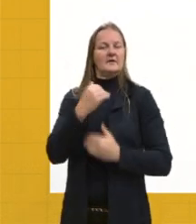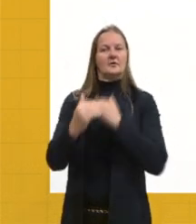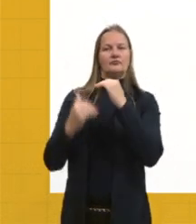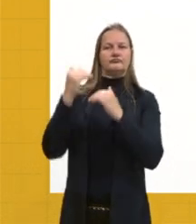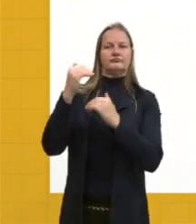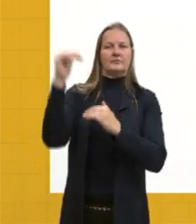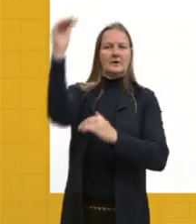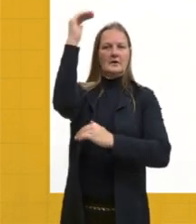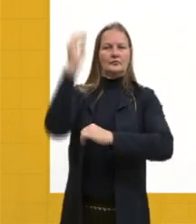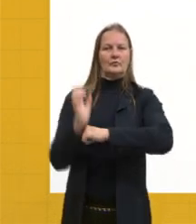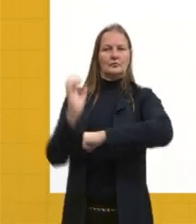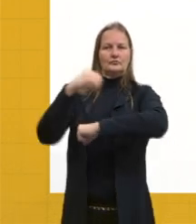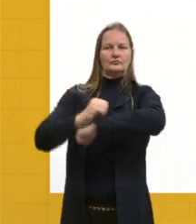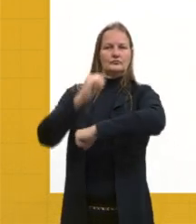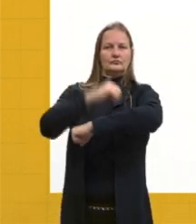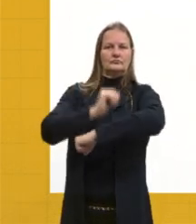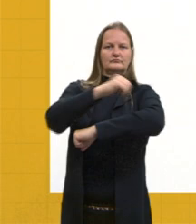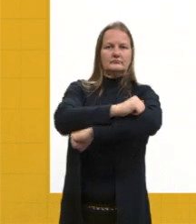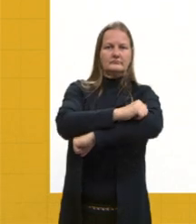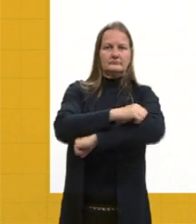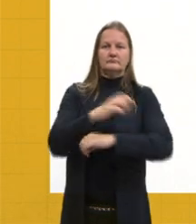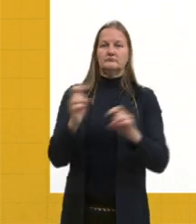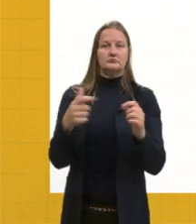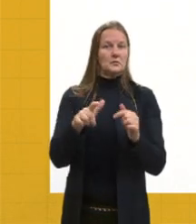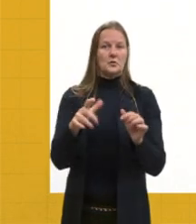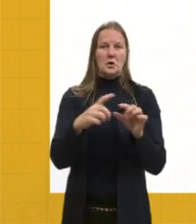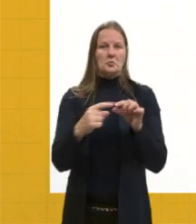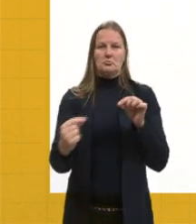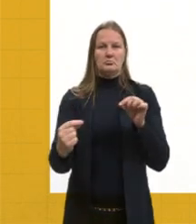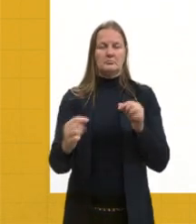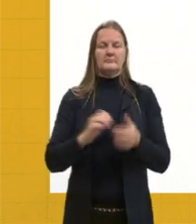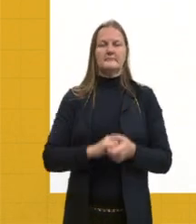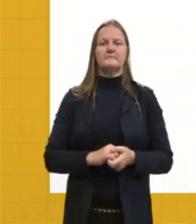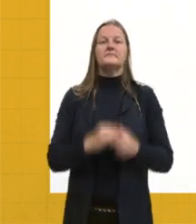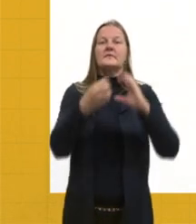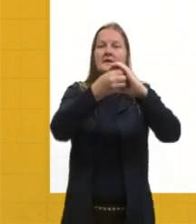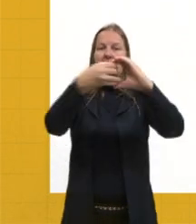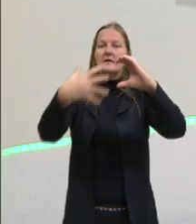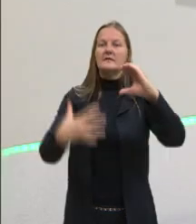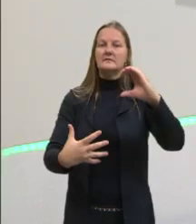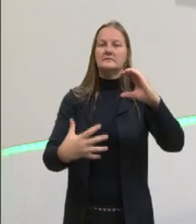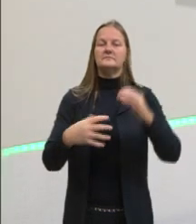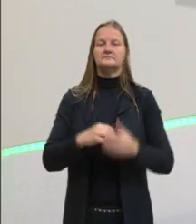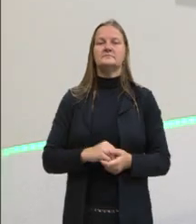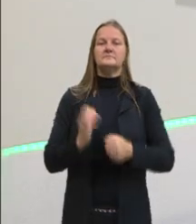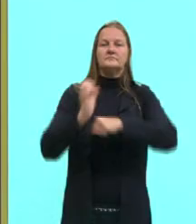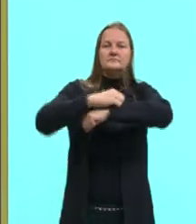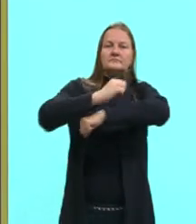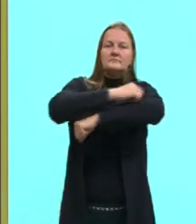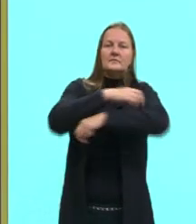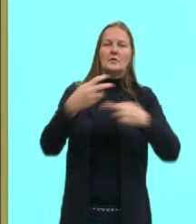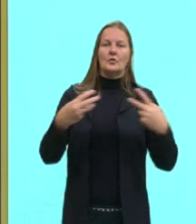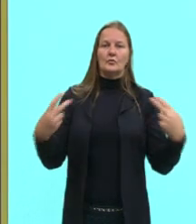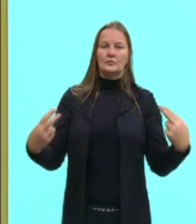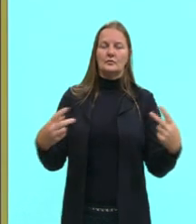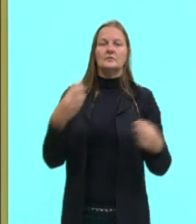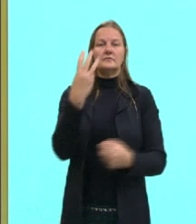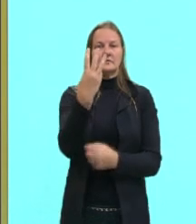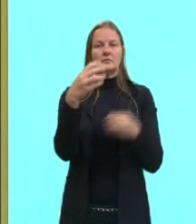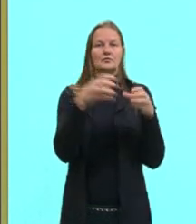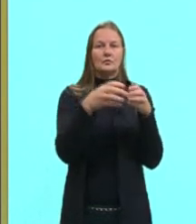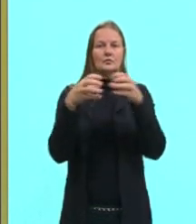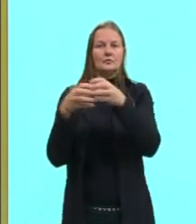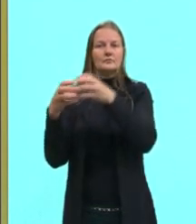adulta, então, está sem a cauda. A classificação, então, dos anfíbios. Tem três grupos, tá? Os